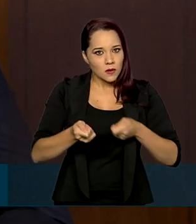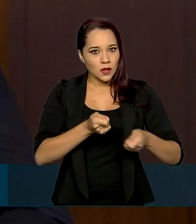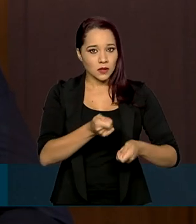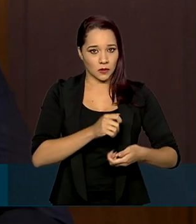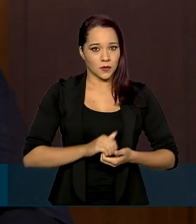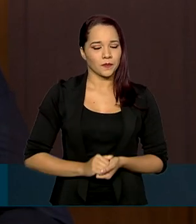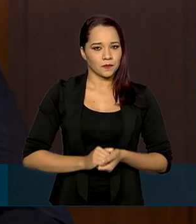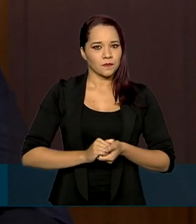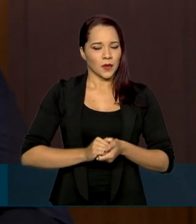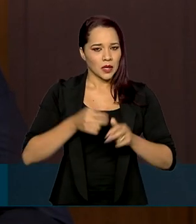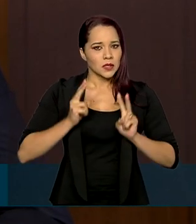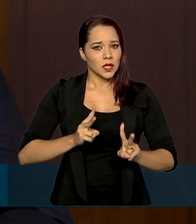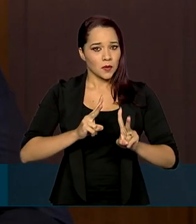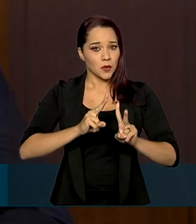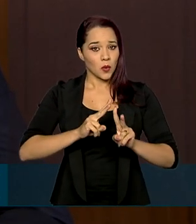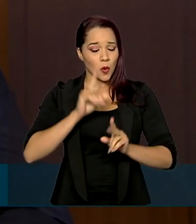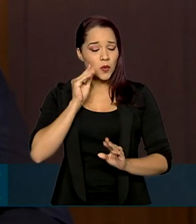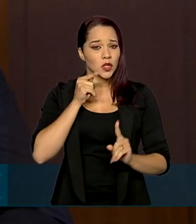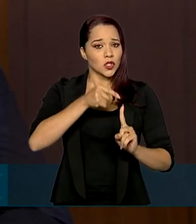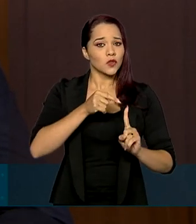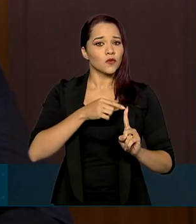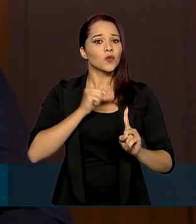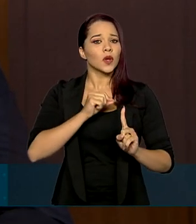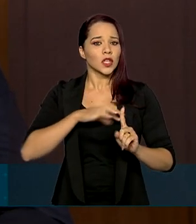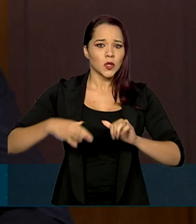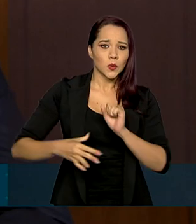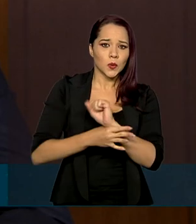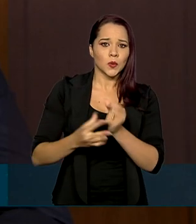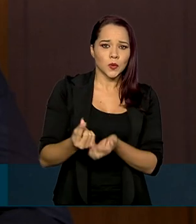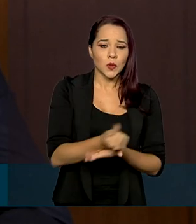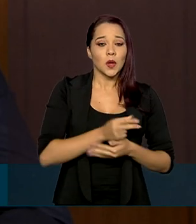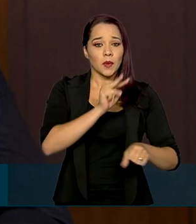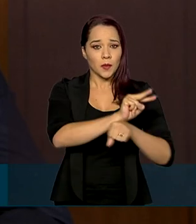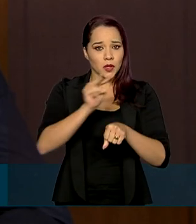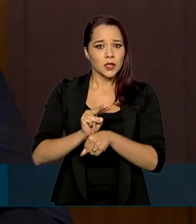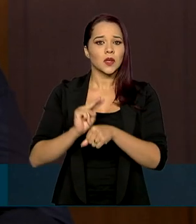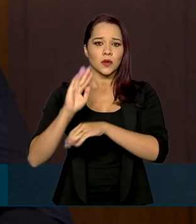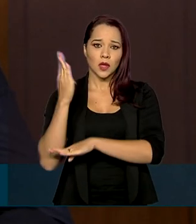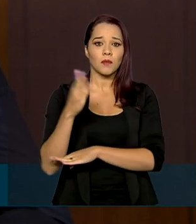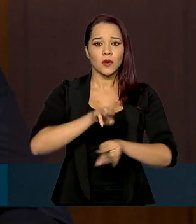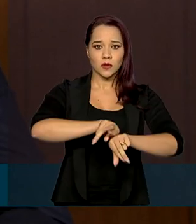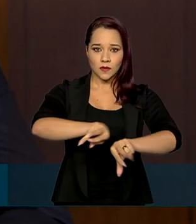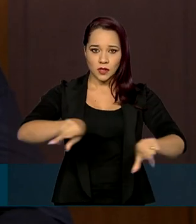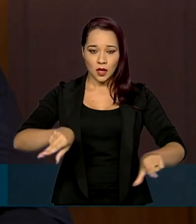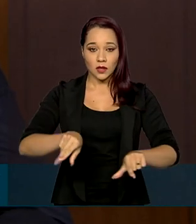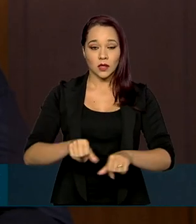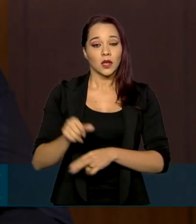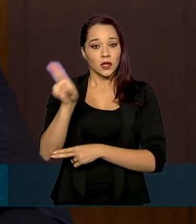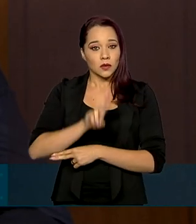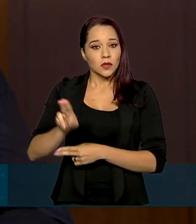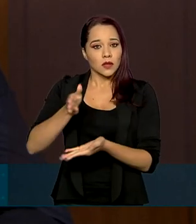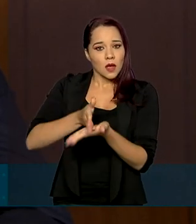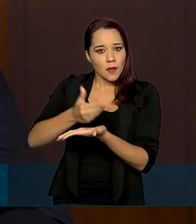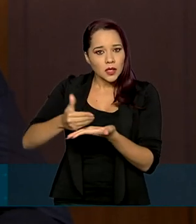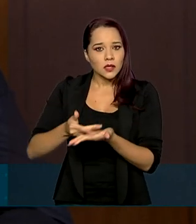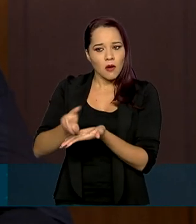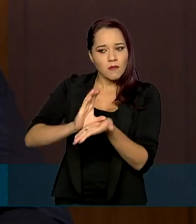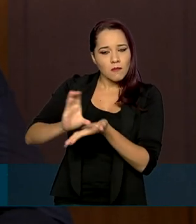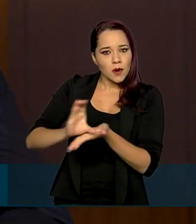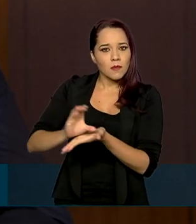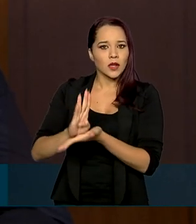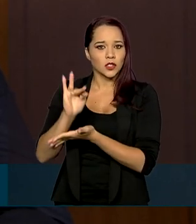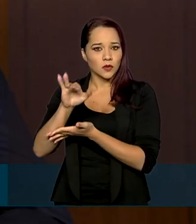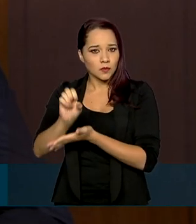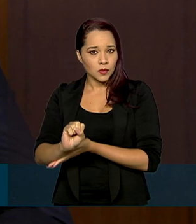sempre com o objetivo de assegurar recursos financeiros para a proteção da biodiversidade, tanto por meio da repartição de benefícios